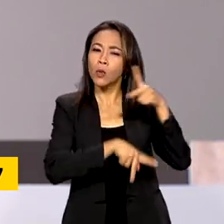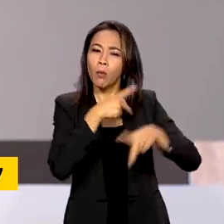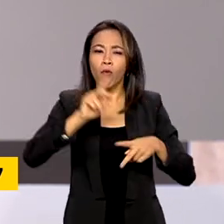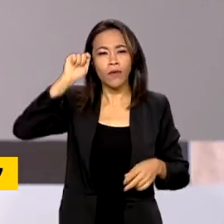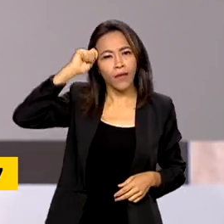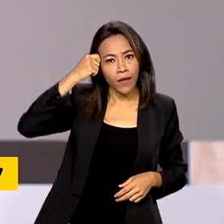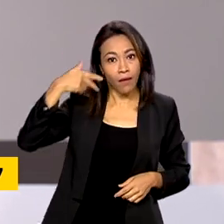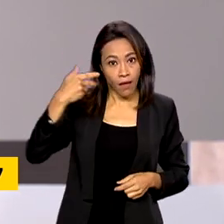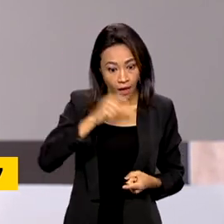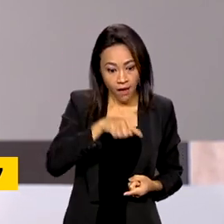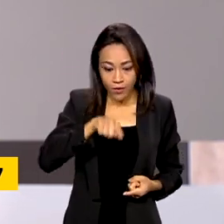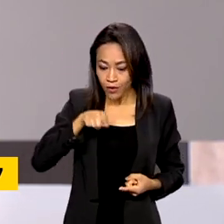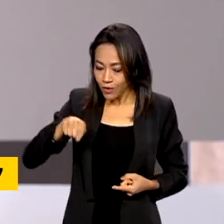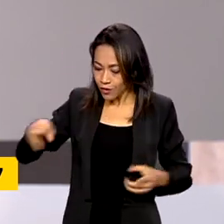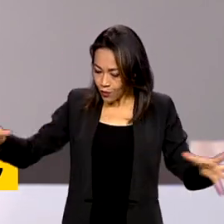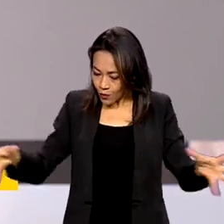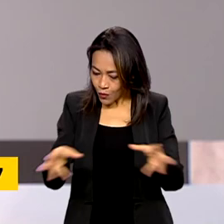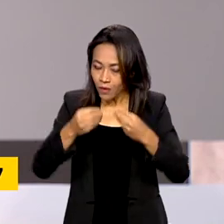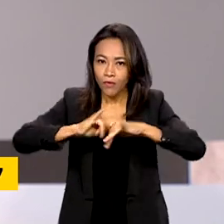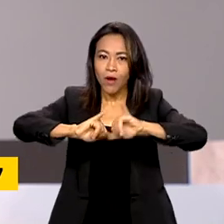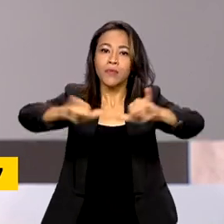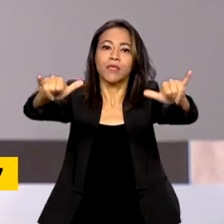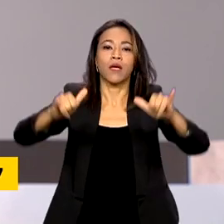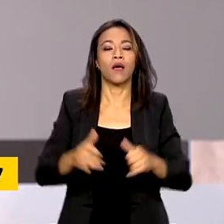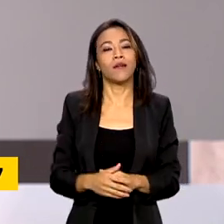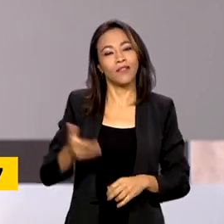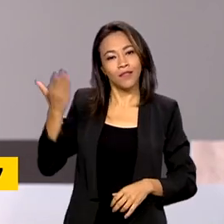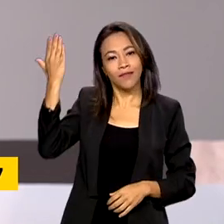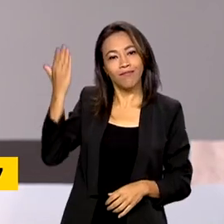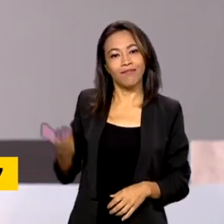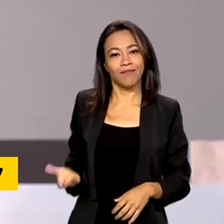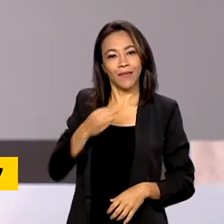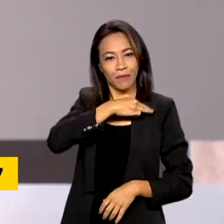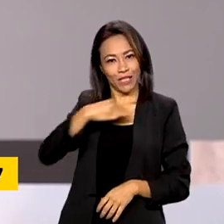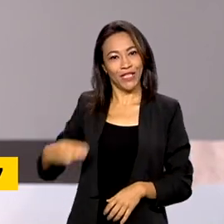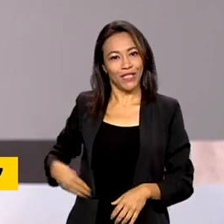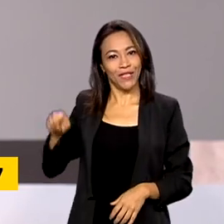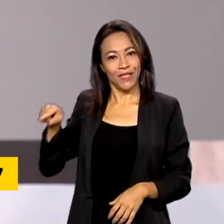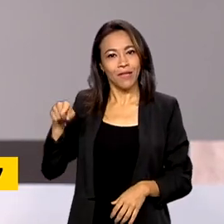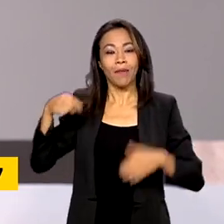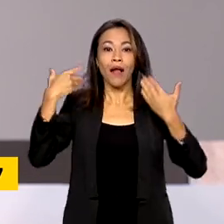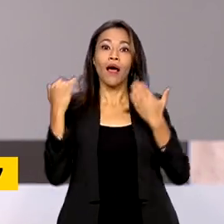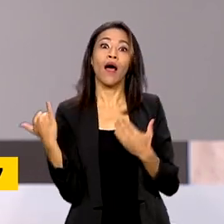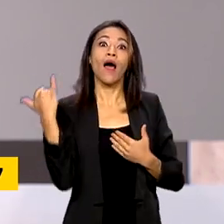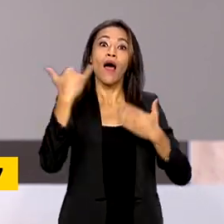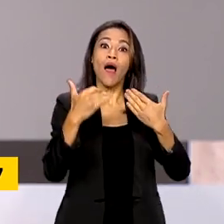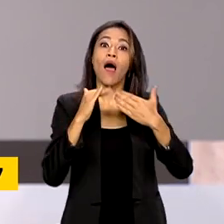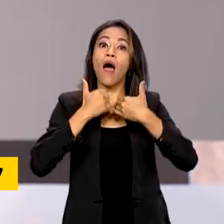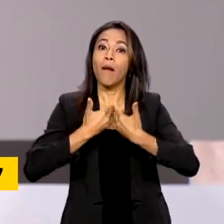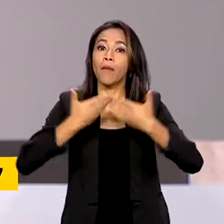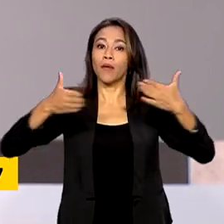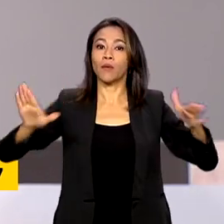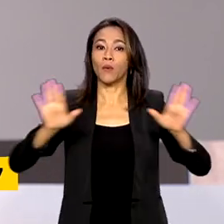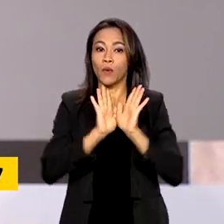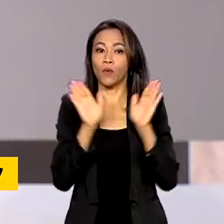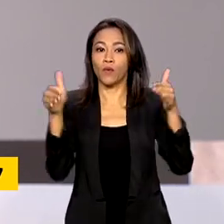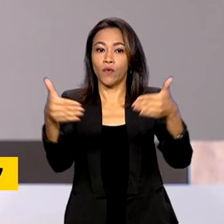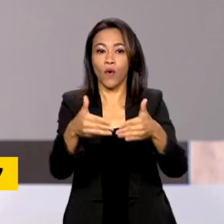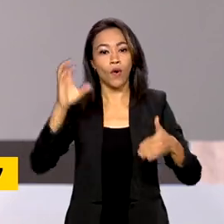foi a mensagem que a ministra da Igualdade Racial, Aniele Franco, levou para a abertura do Fórum Permanente